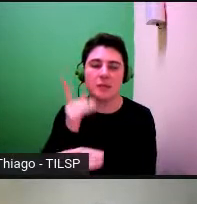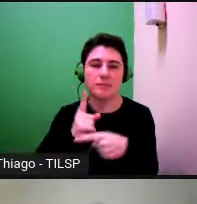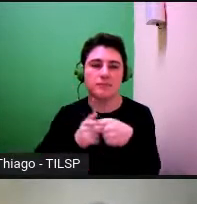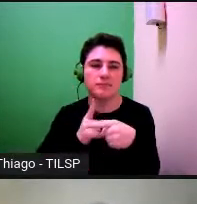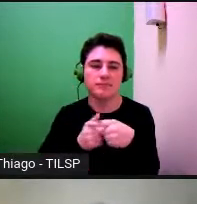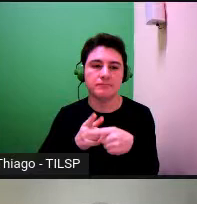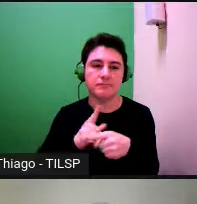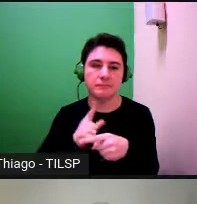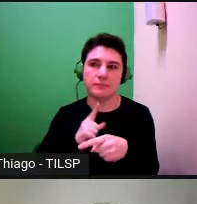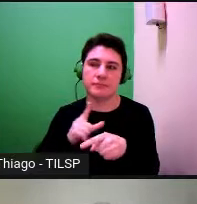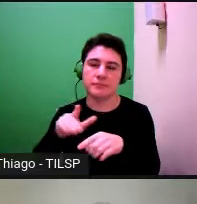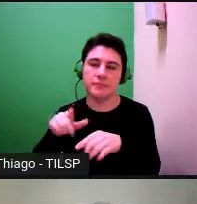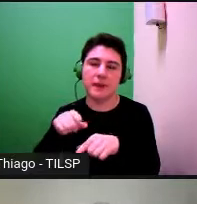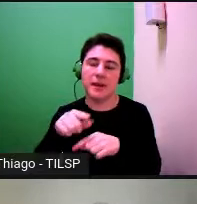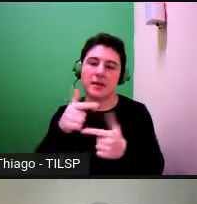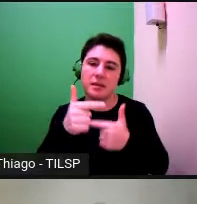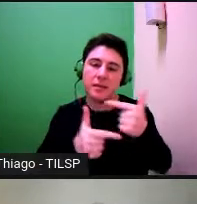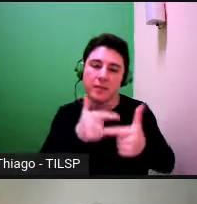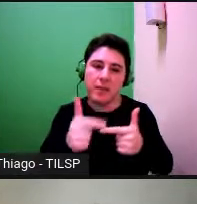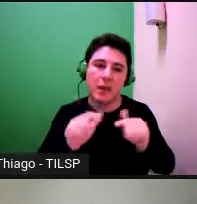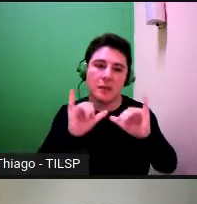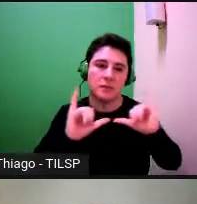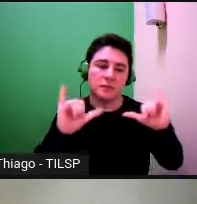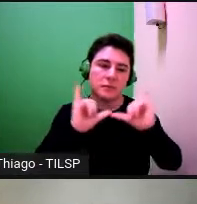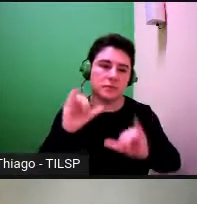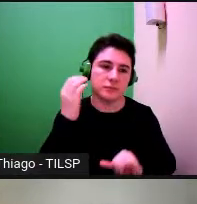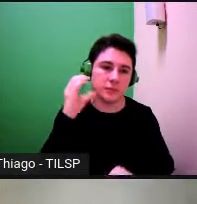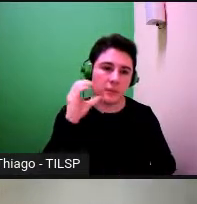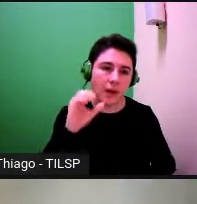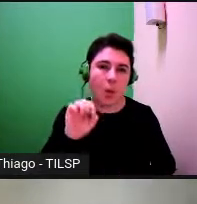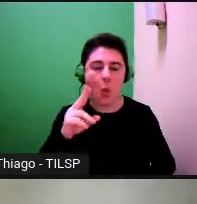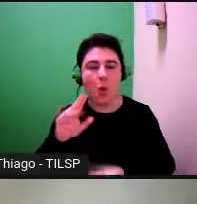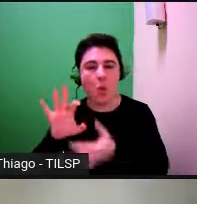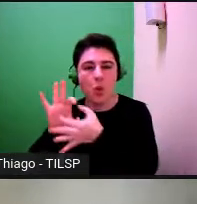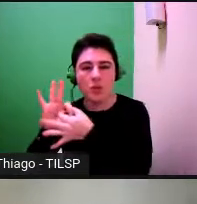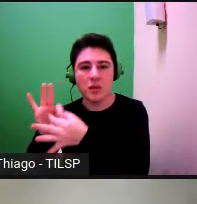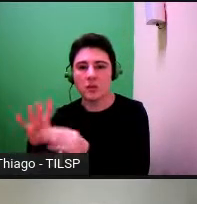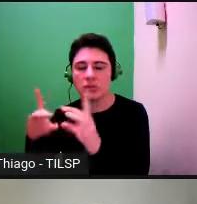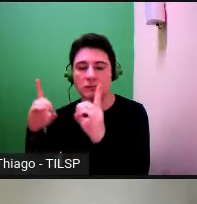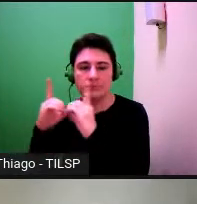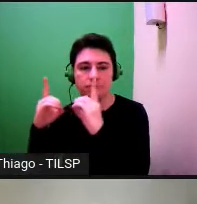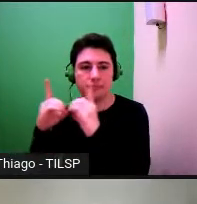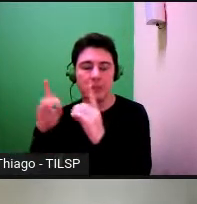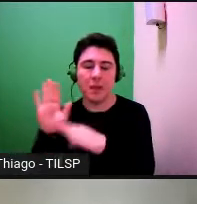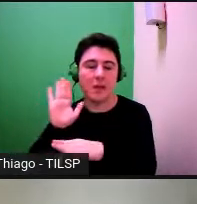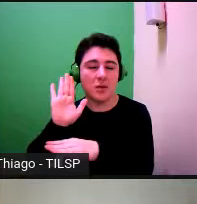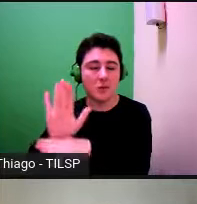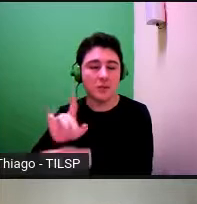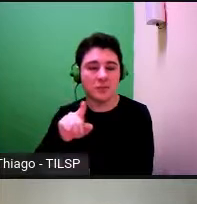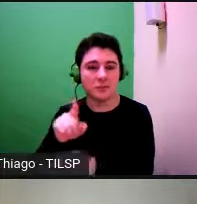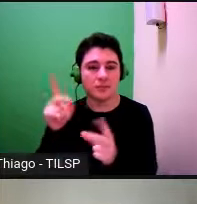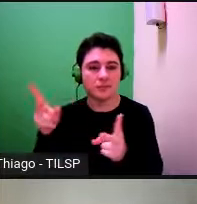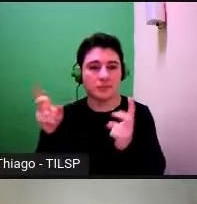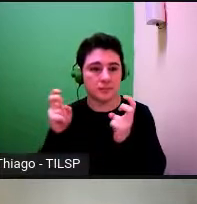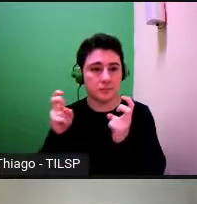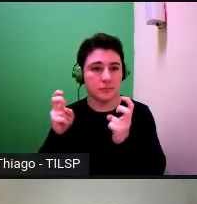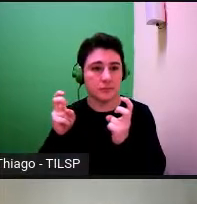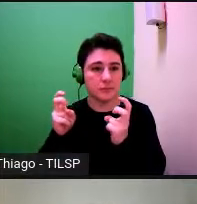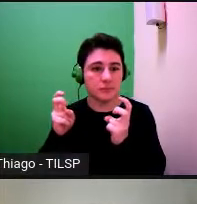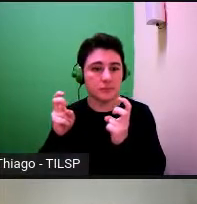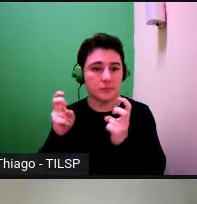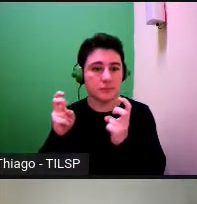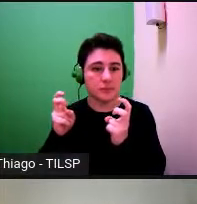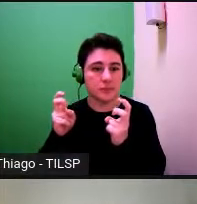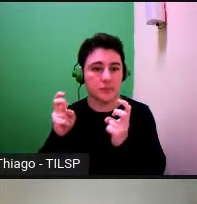de quem trabalha na divulgação científica quer em contextos didáticos que ajudem a perceber a